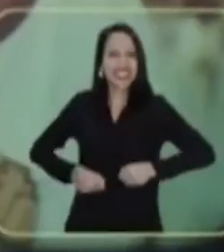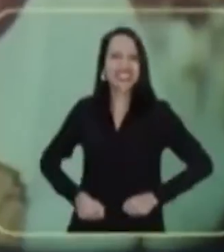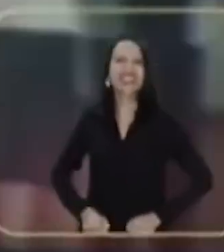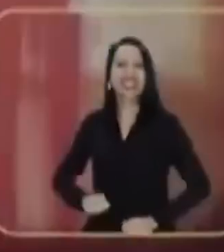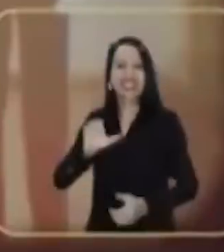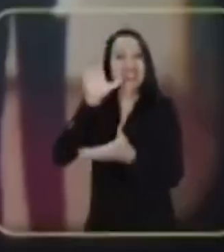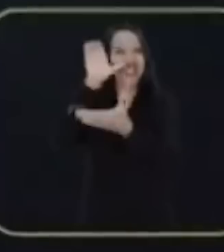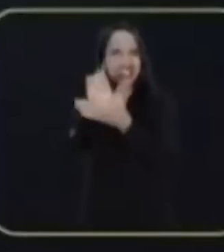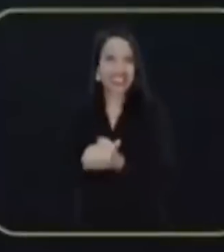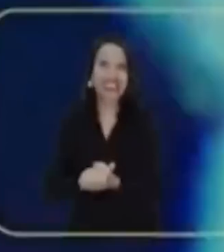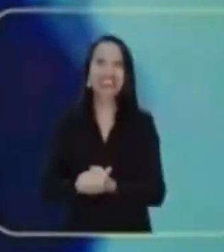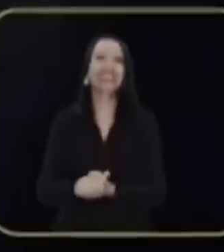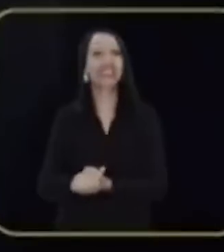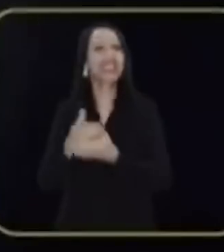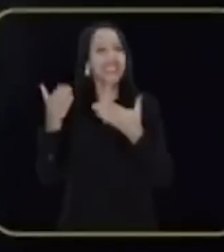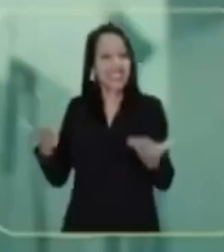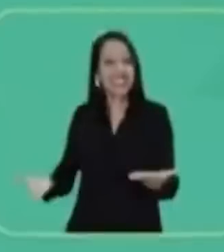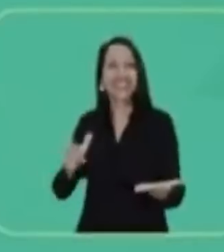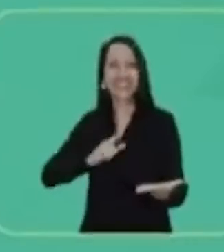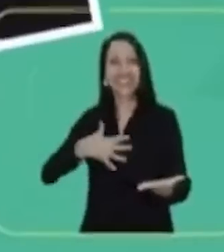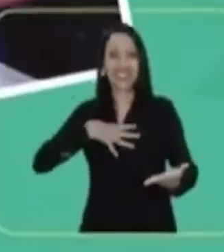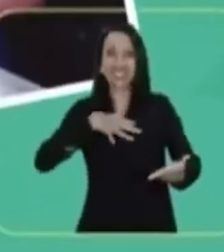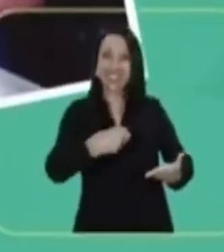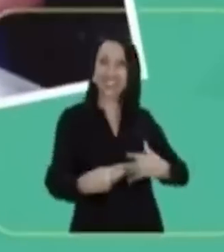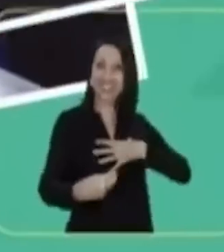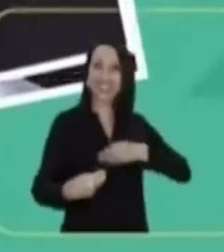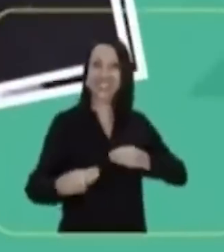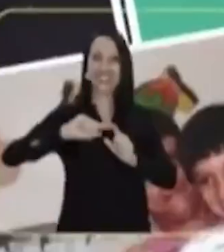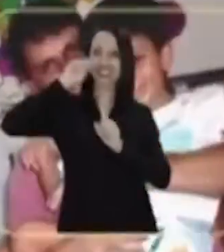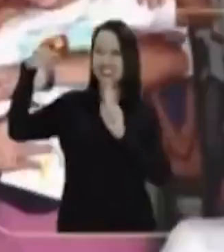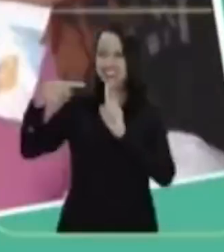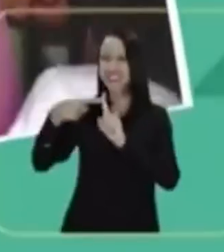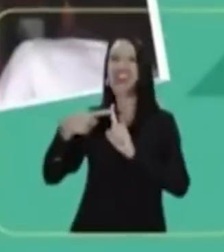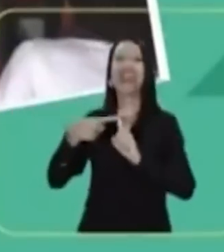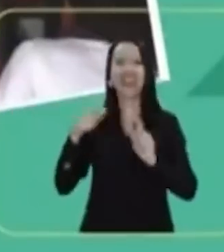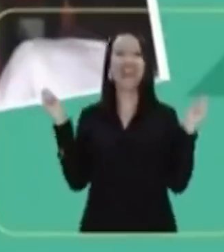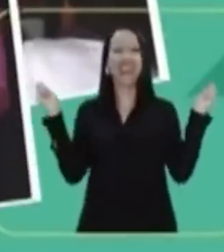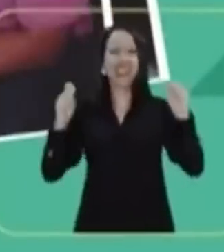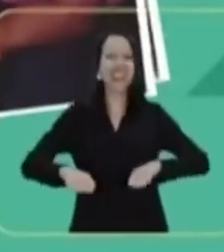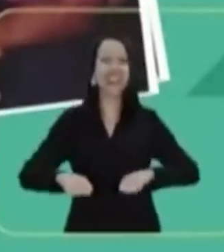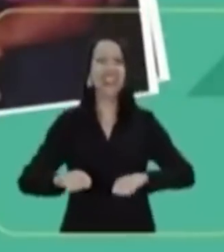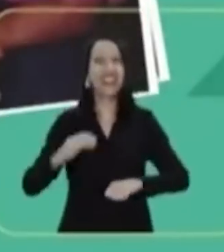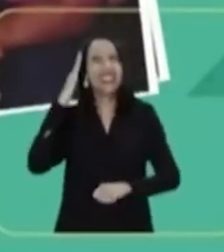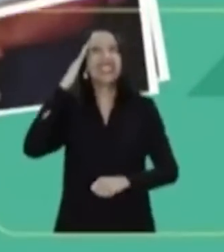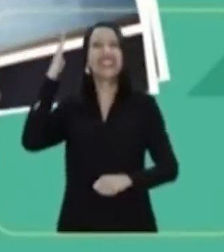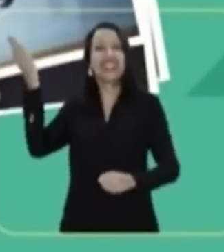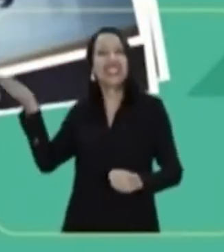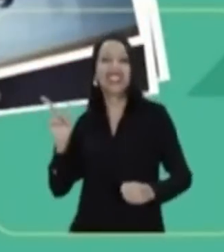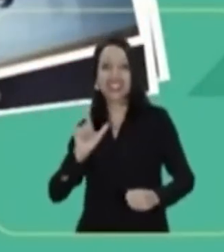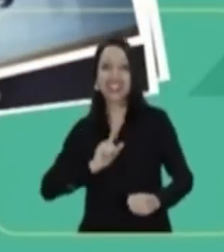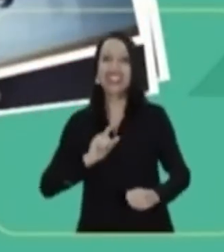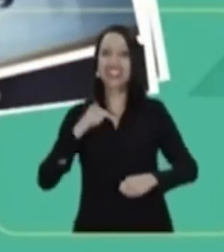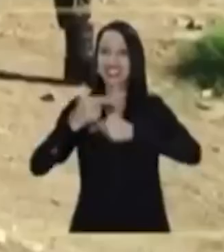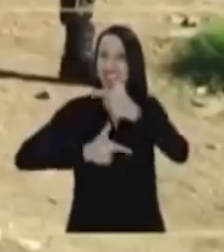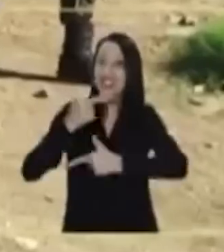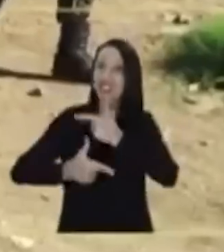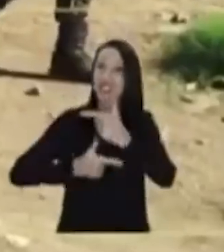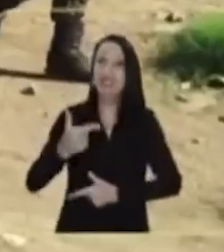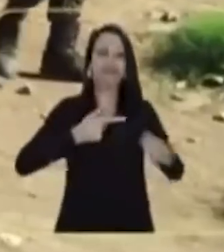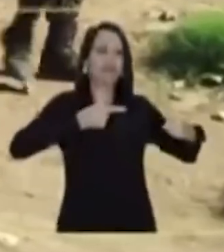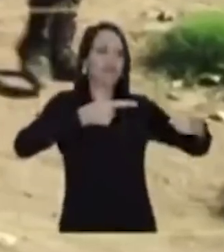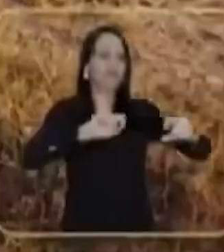Já estudei, tive fada, me casei e veio mais. Com meus filhos entendi meus ideais,